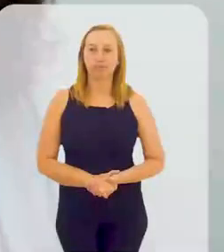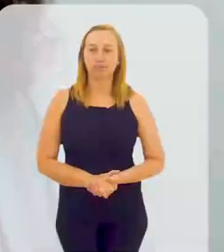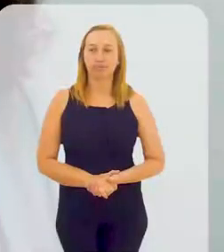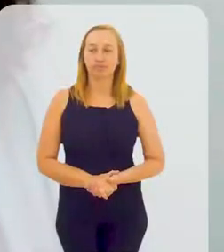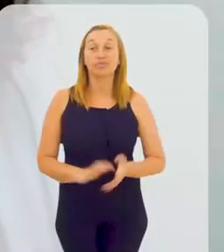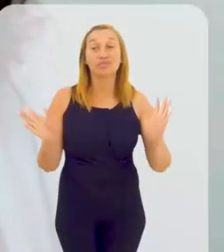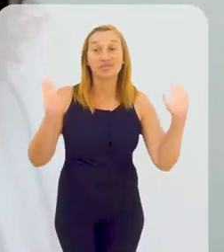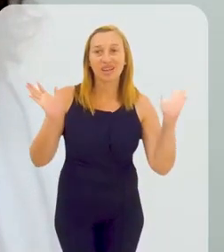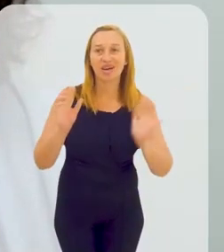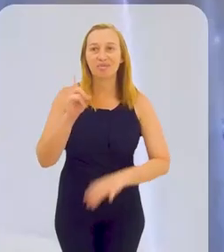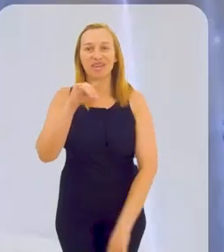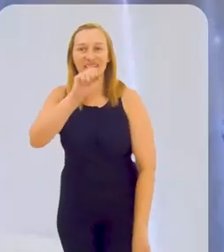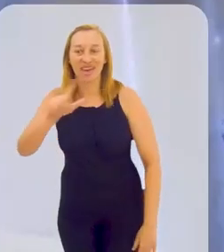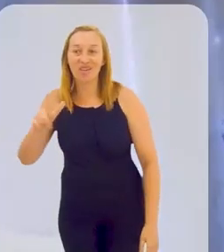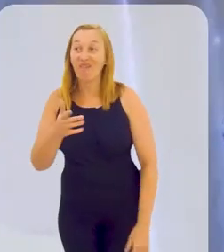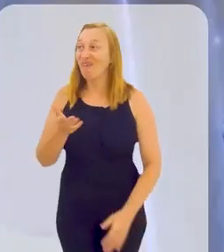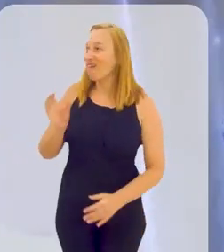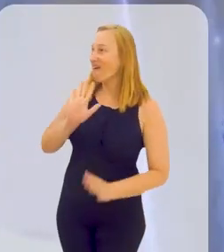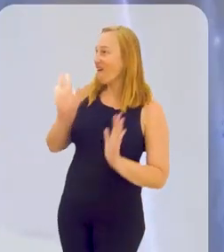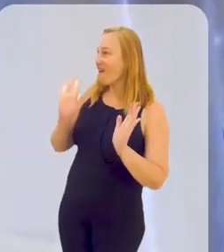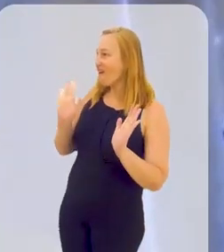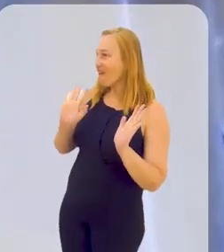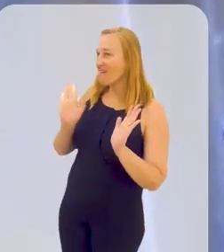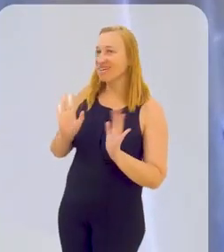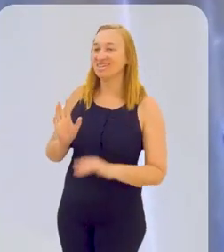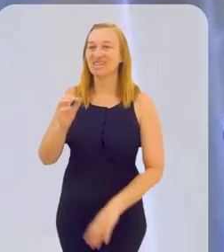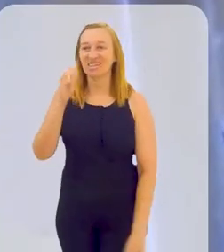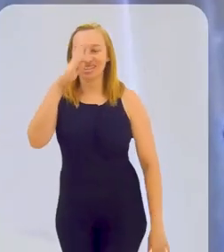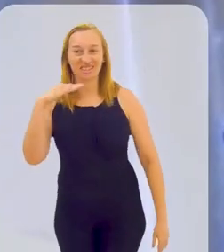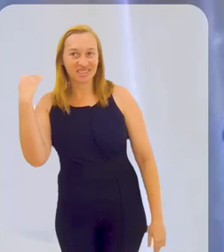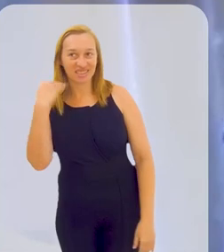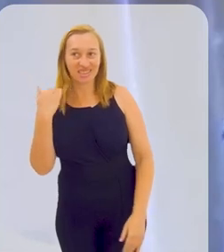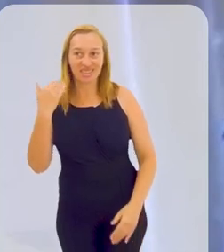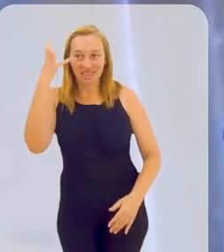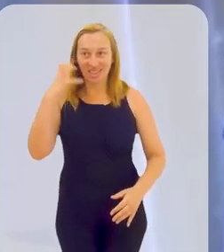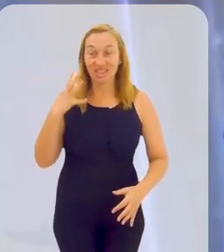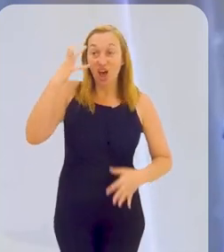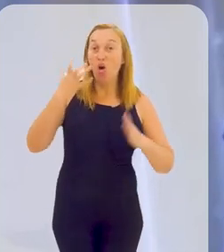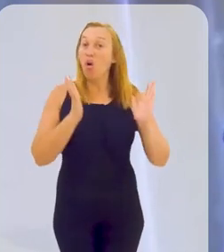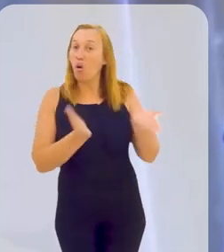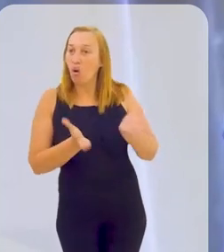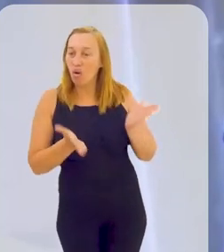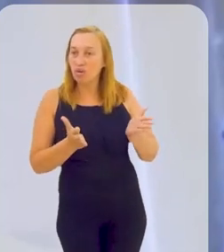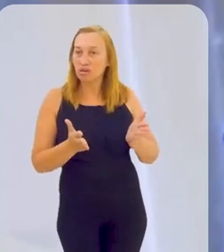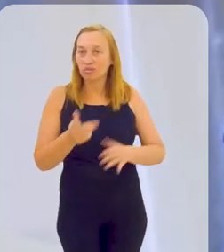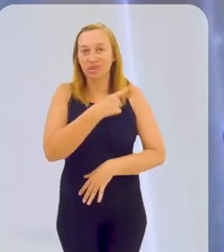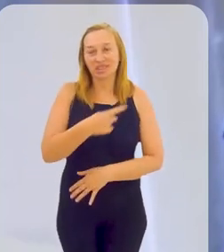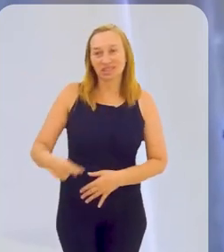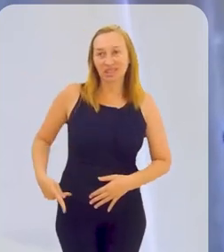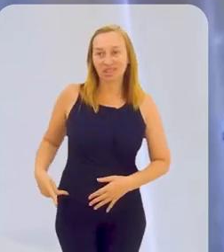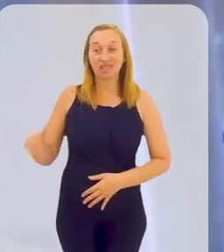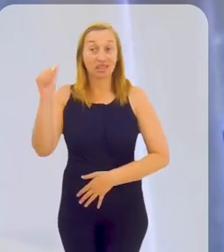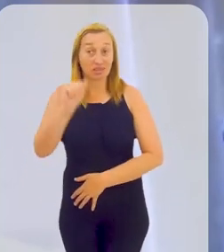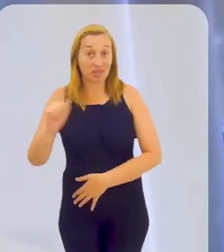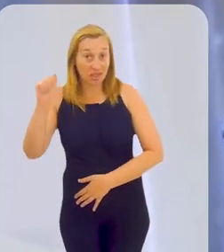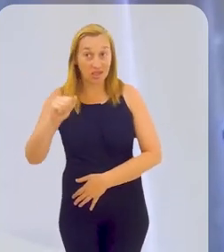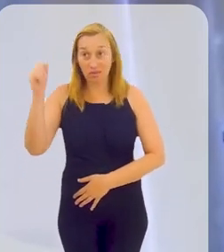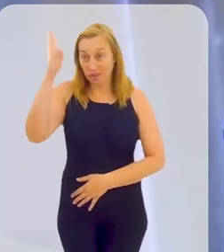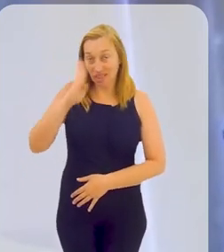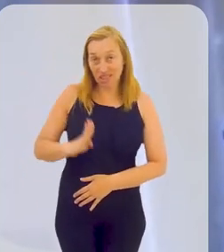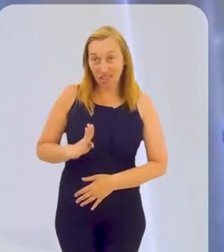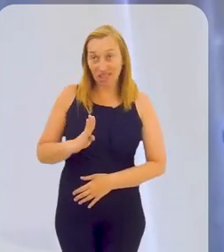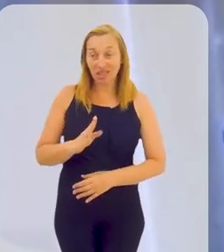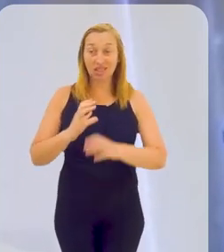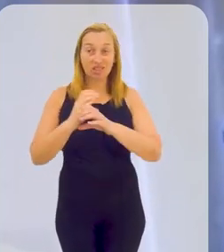Olá, Miguel. Olá, Geísa, tudo bem? Hoje eu estou presidente da Sessão do Rio de Janeiro, da Associação Brasileira de